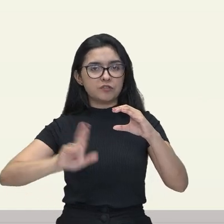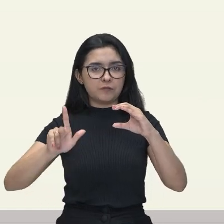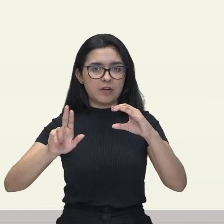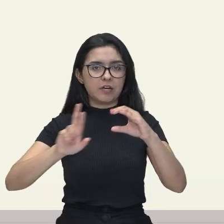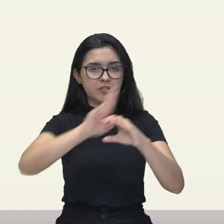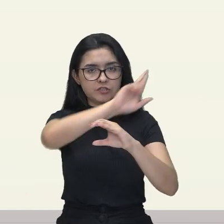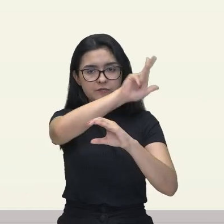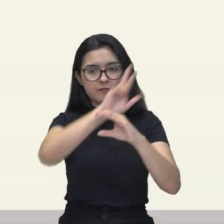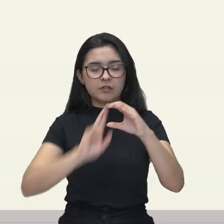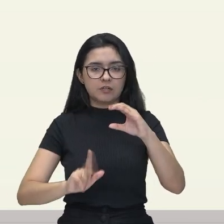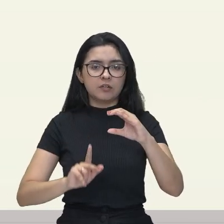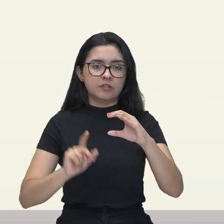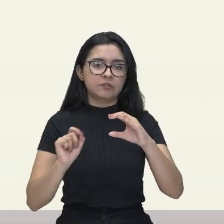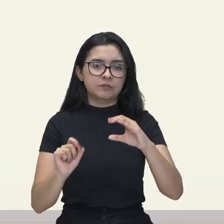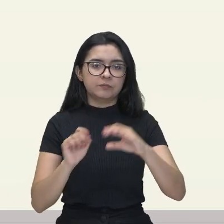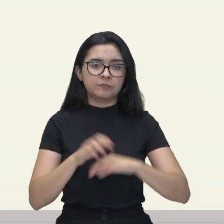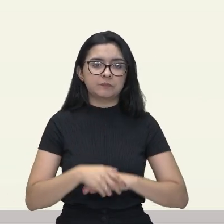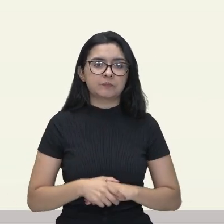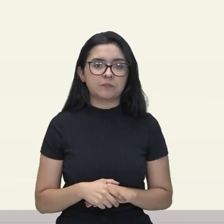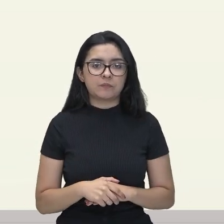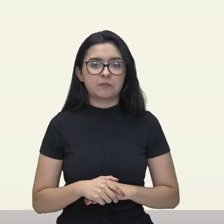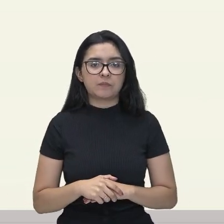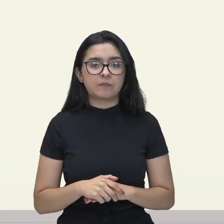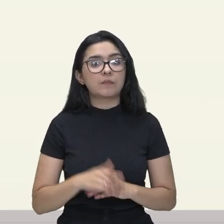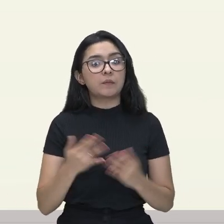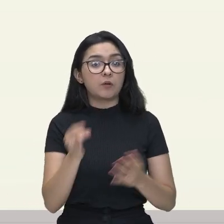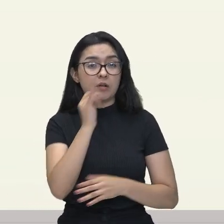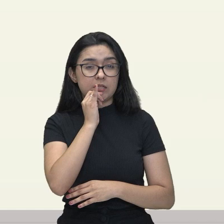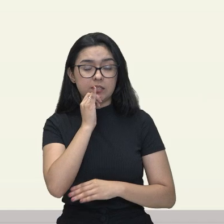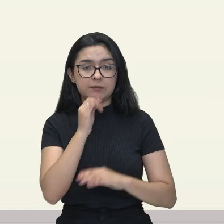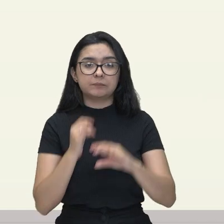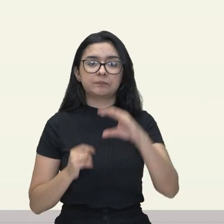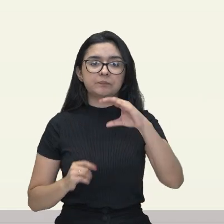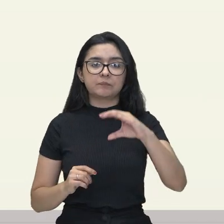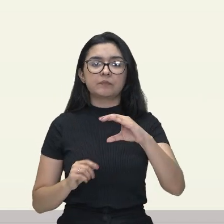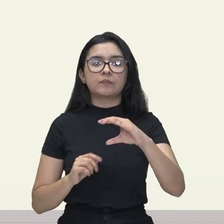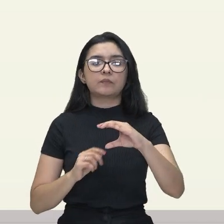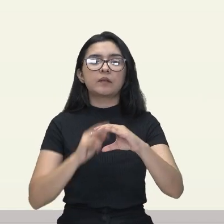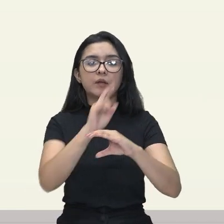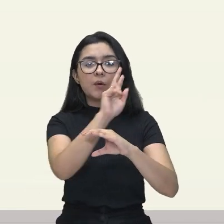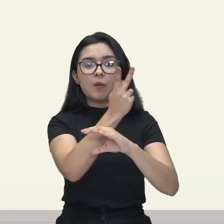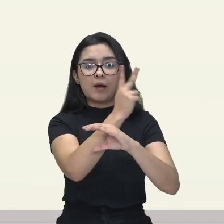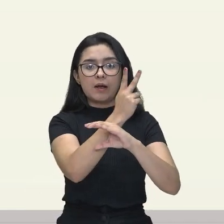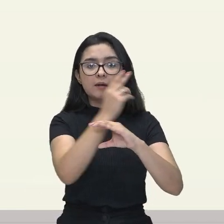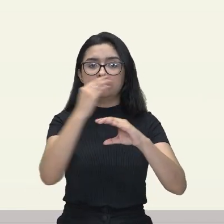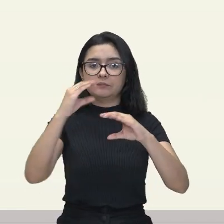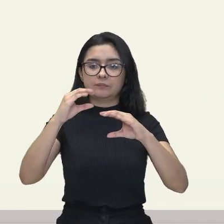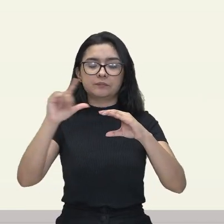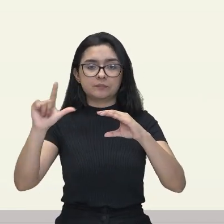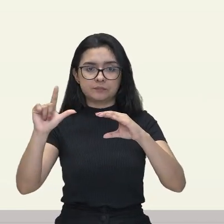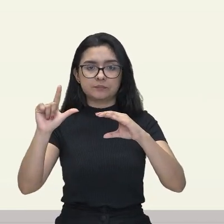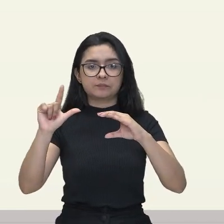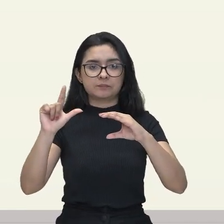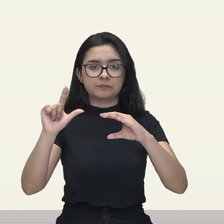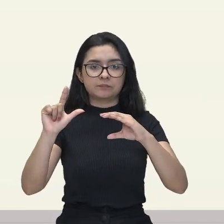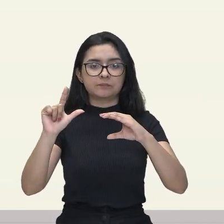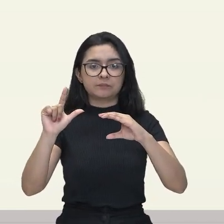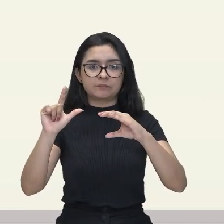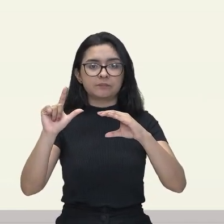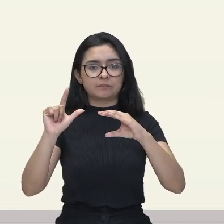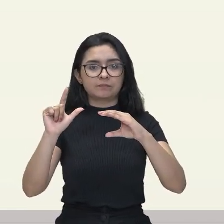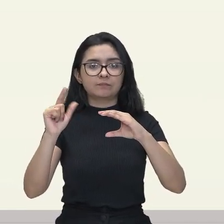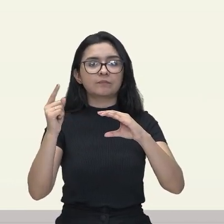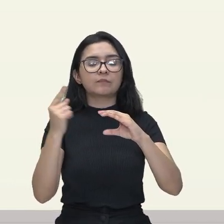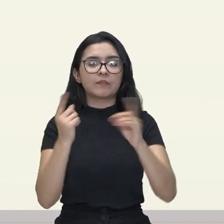ó, comigo. Eu tenho hidrogênio e eu tenho cloro, ó. Olha como eles estão em lados